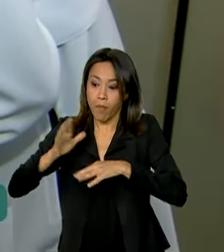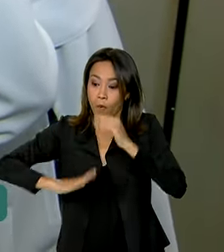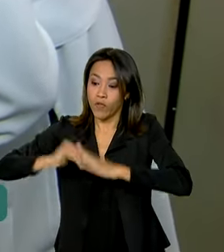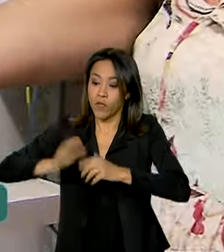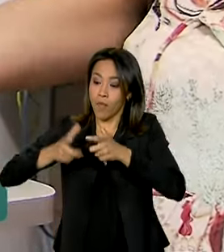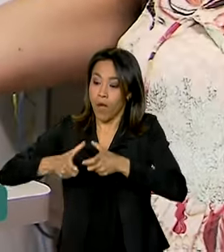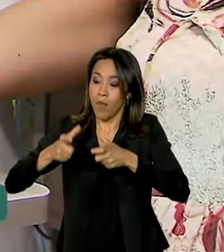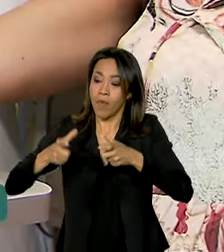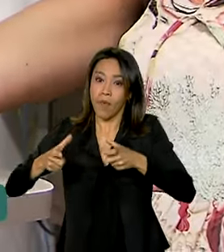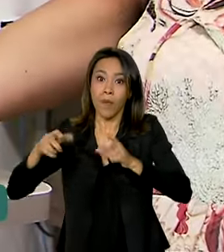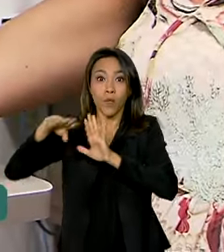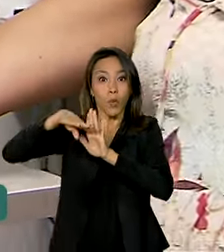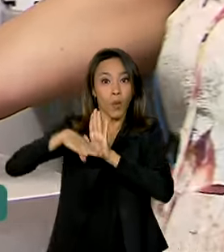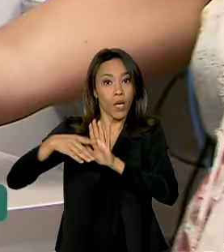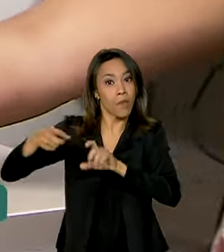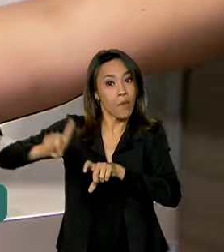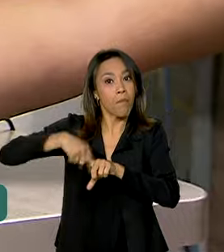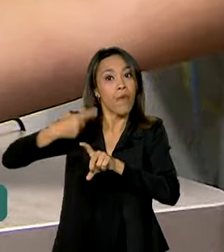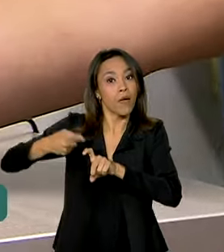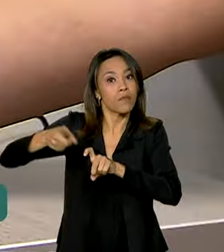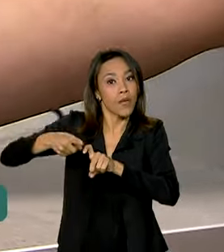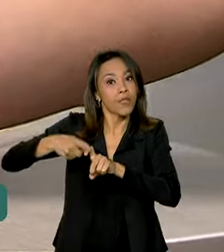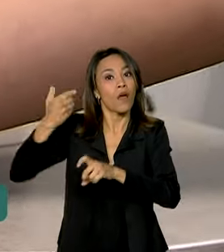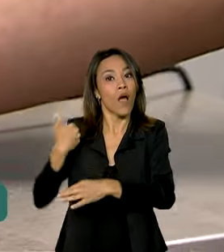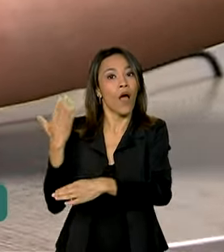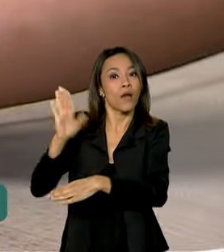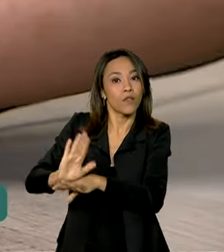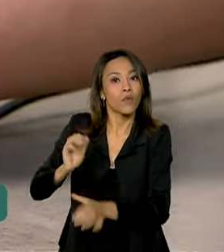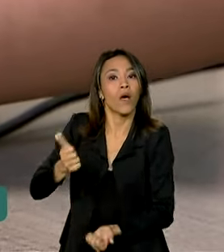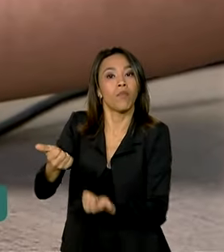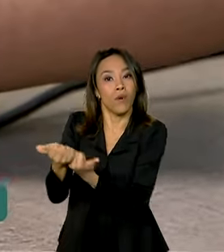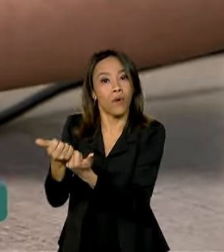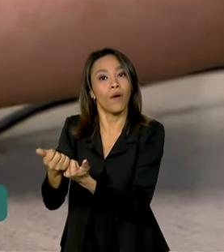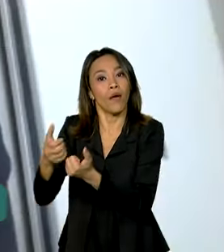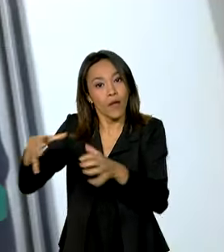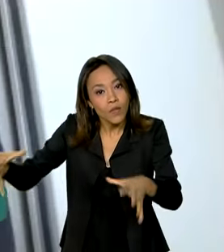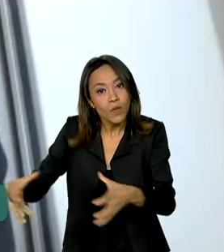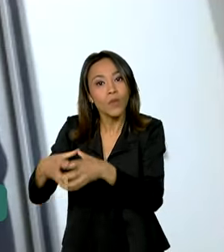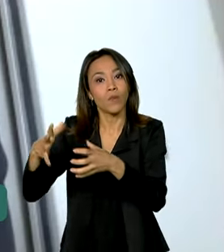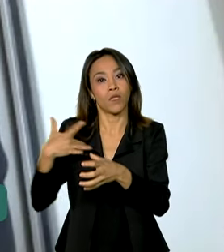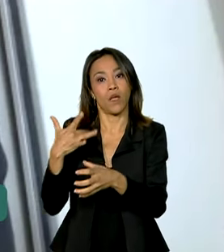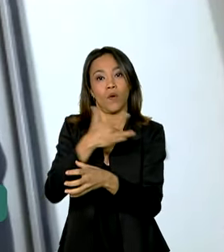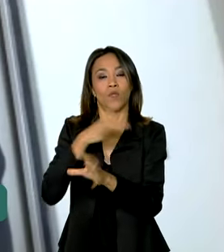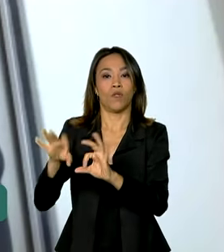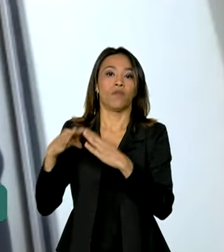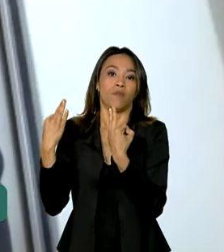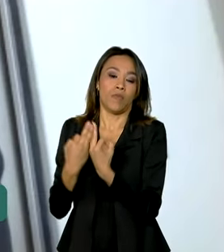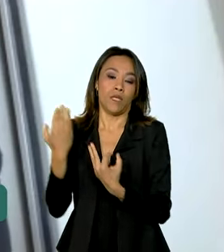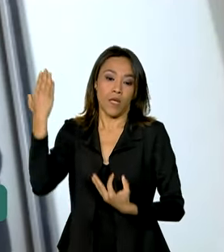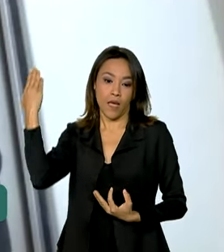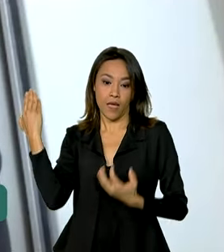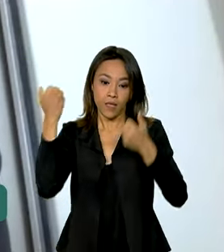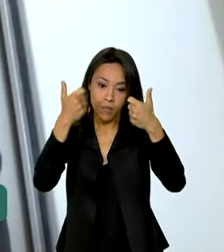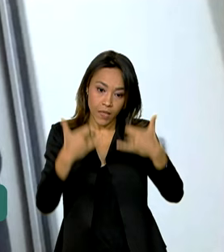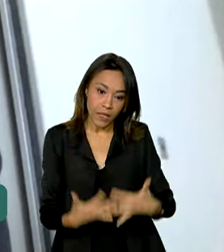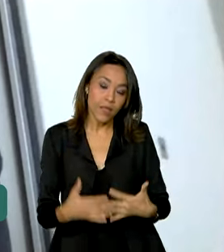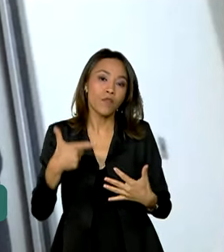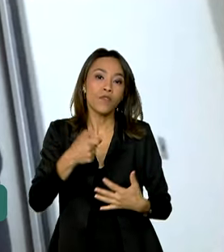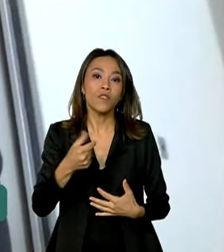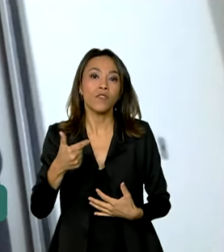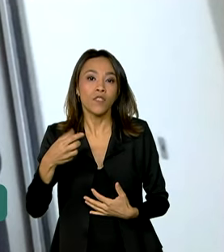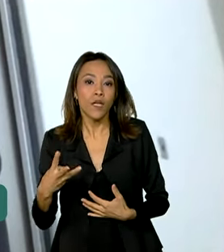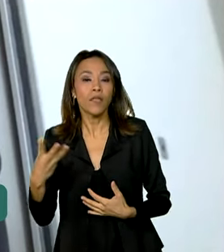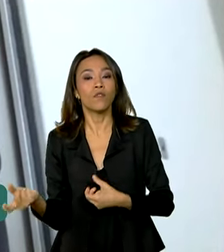Mais Médicos também ajuda a reforçar as equipes de saúde da família. 2023 foi um ano de retomada do programa,